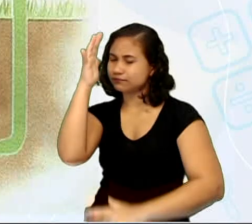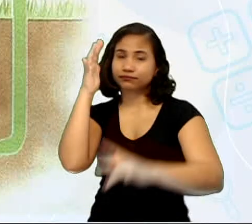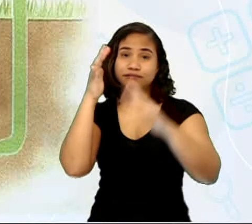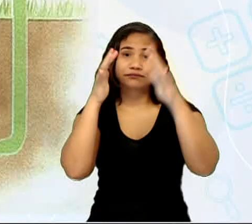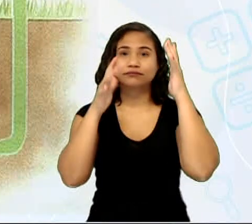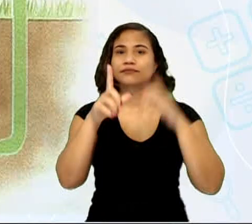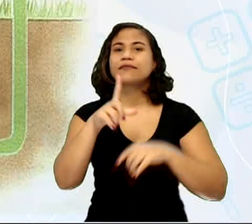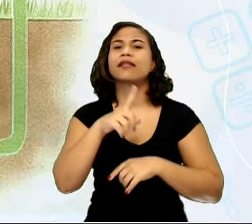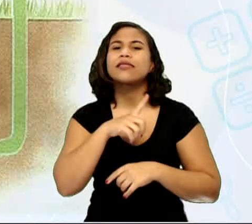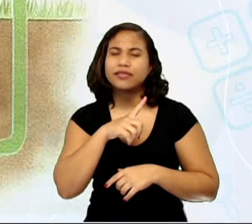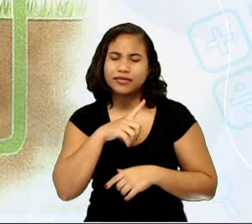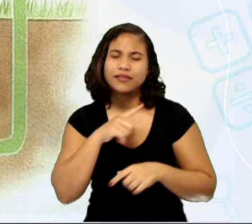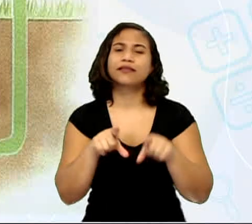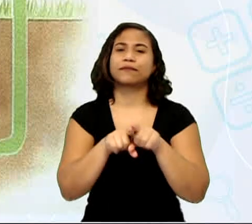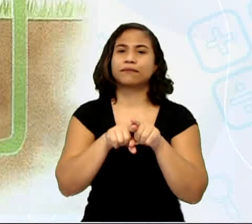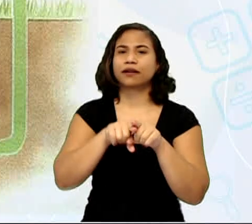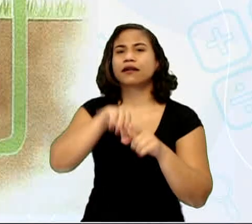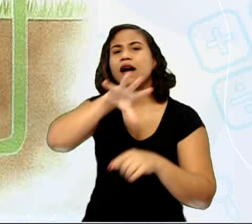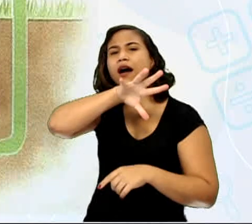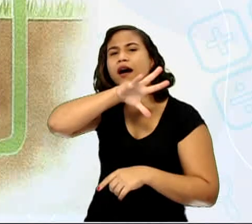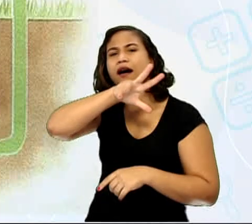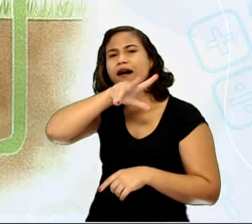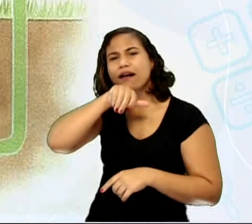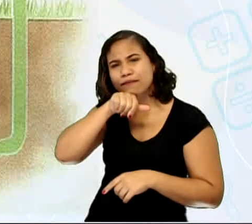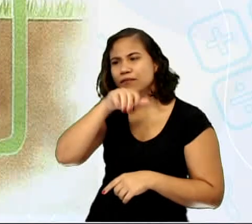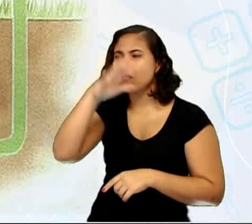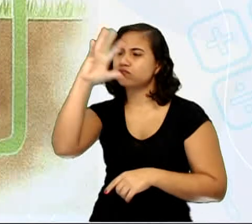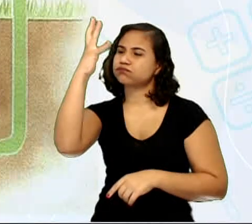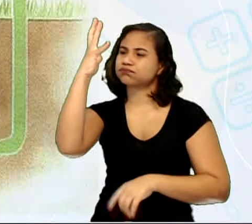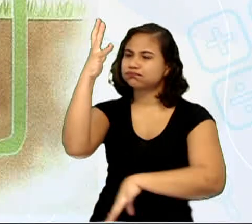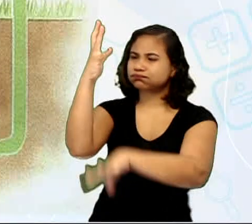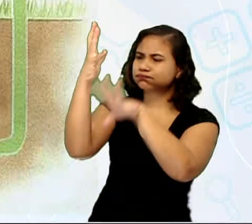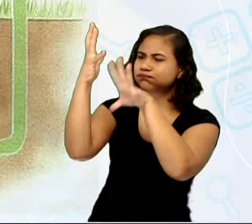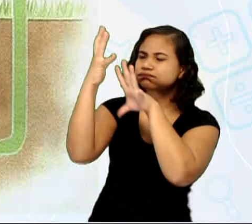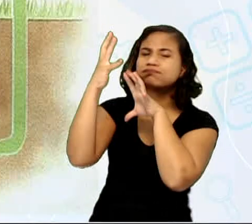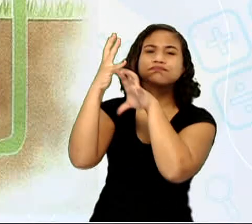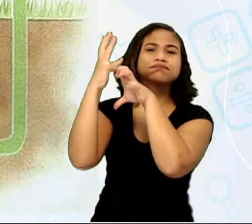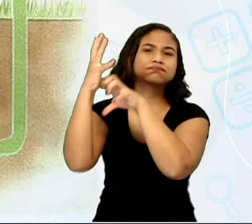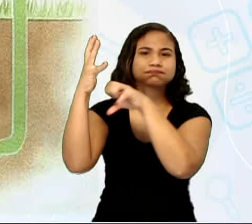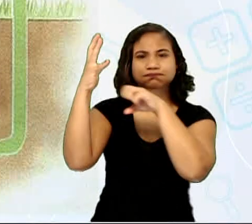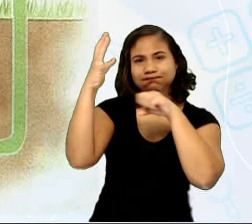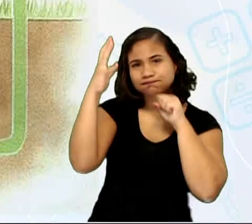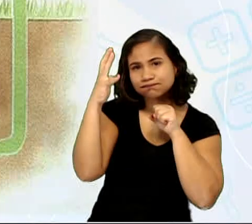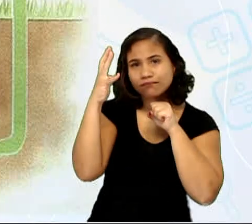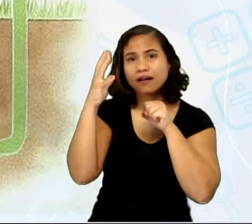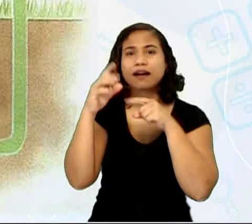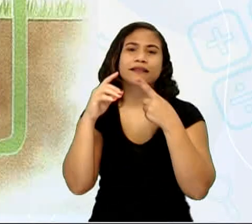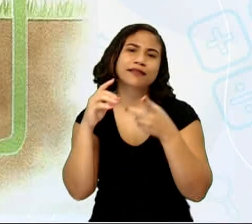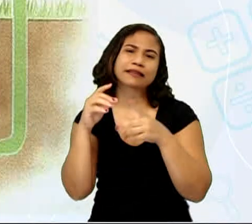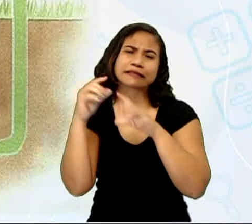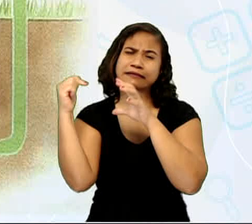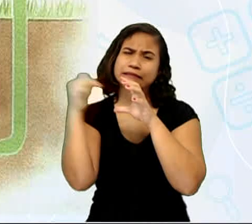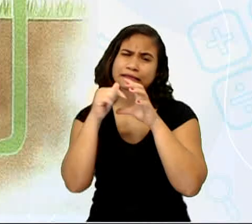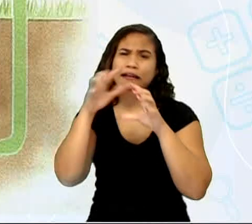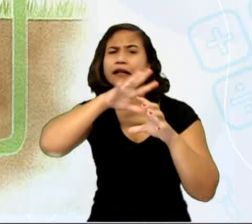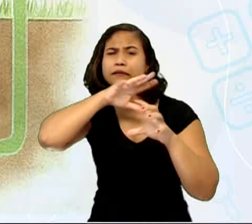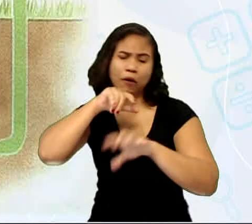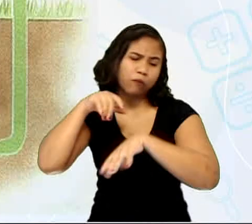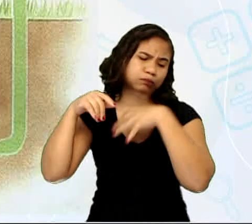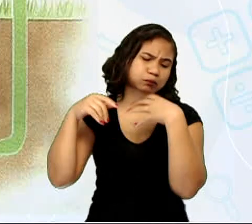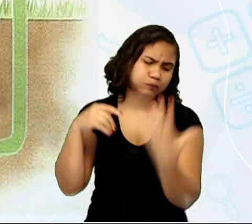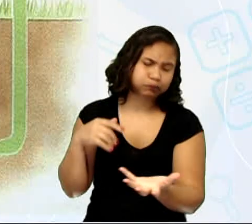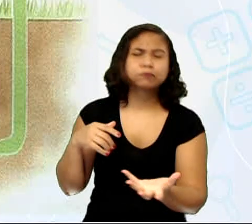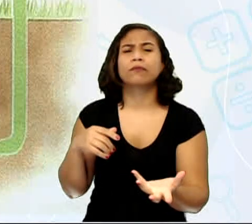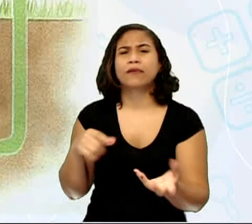eles vegetais, carbono. Quando acontece de eles falecerem, morrerem, ou